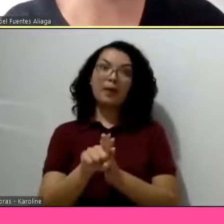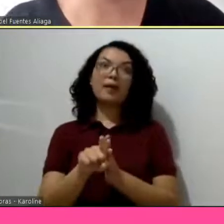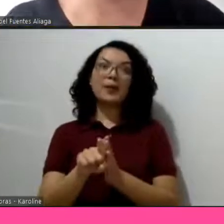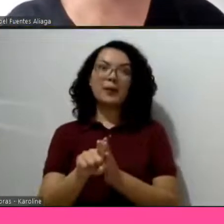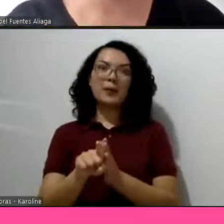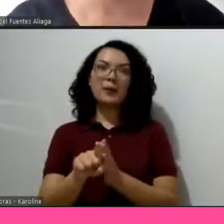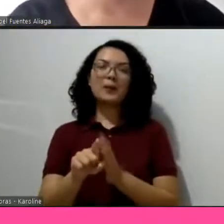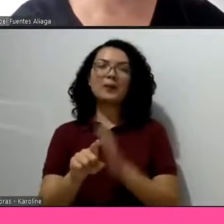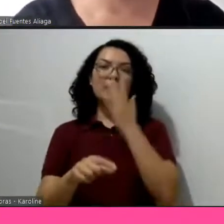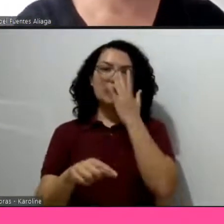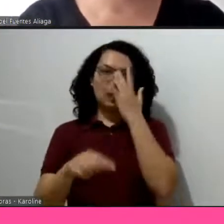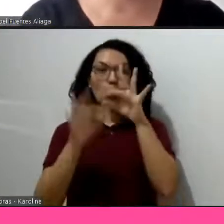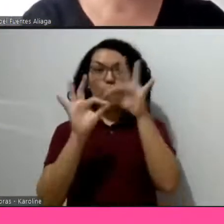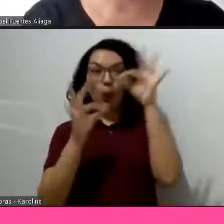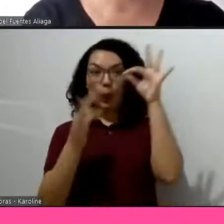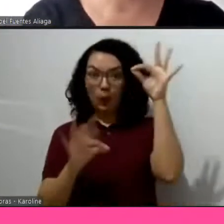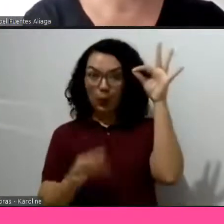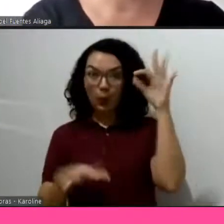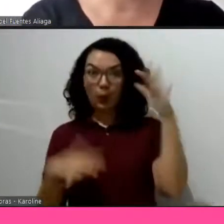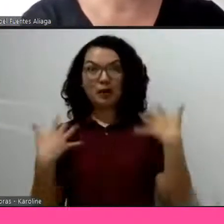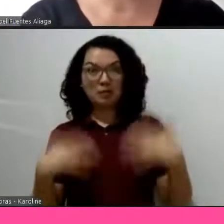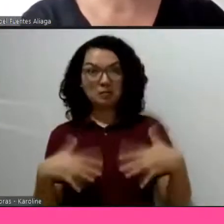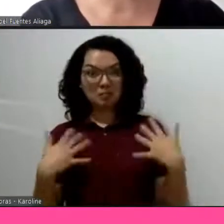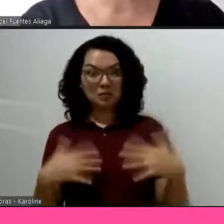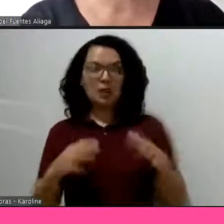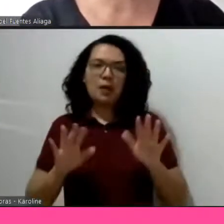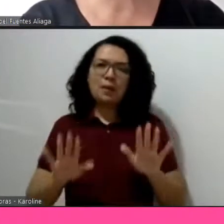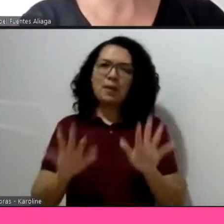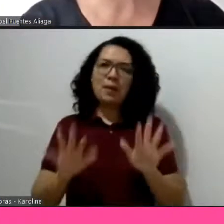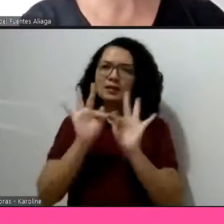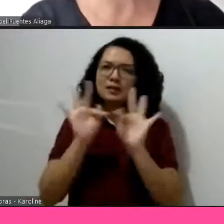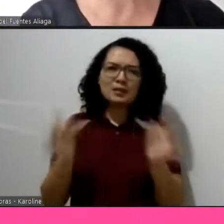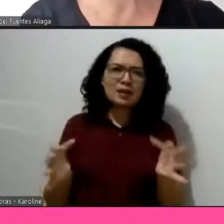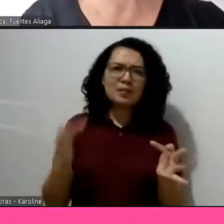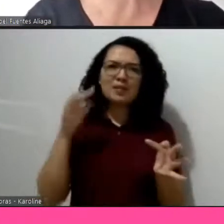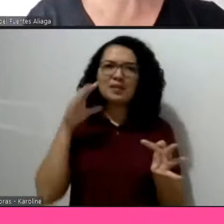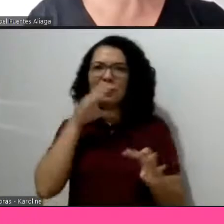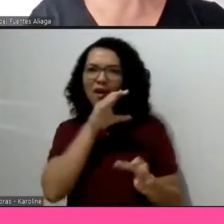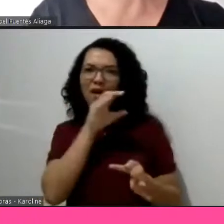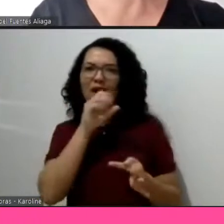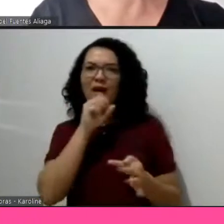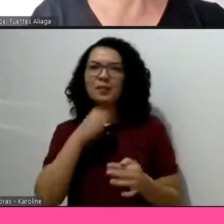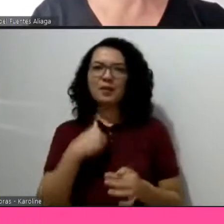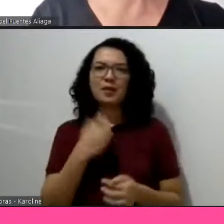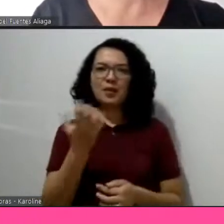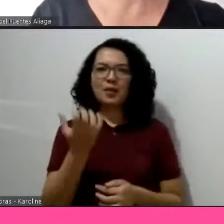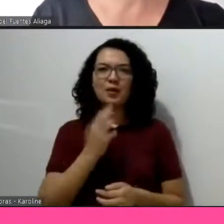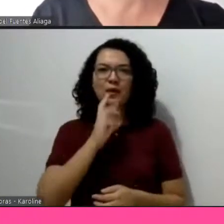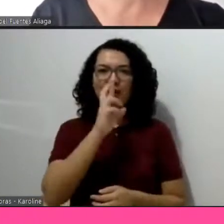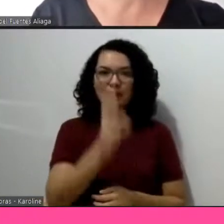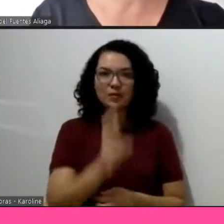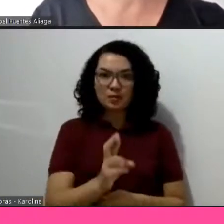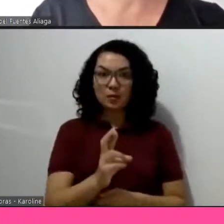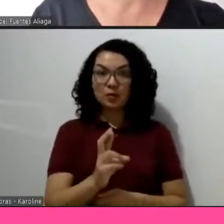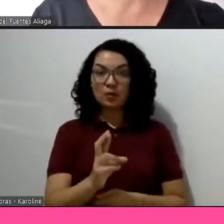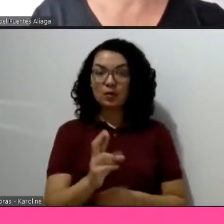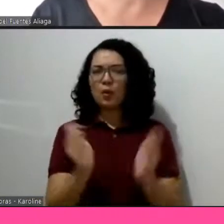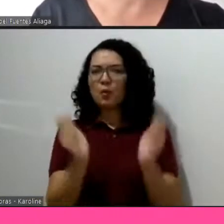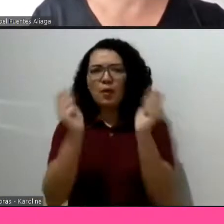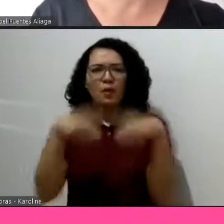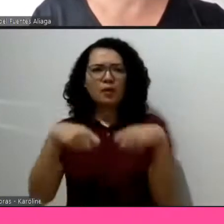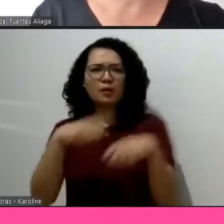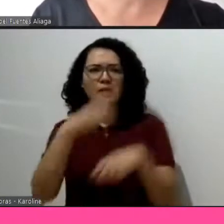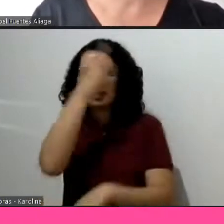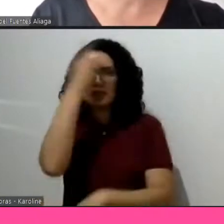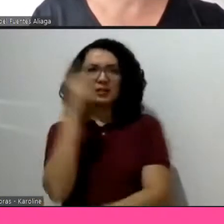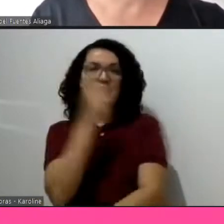É uma baita pergunta, mas olha, de maneira muito rápida, Joana, eu acho que a grande potencialização para o estudante e na